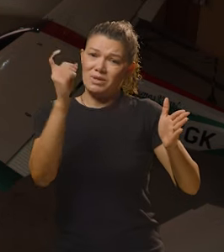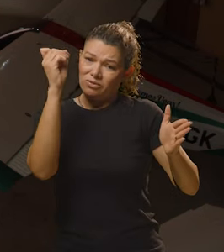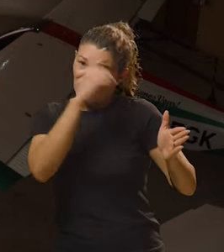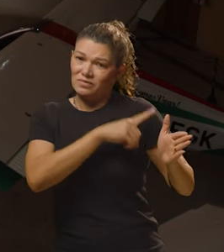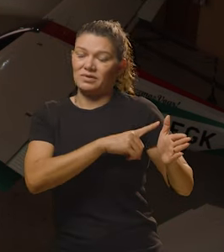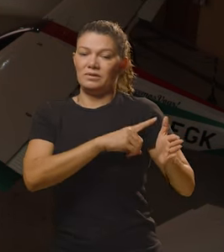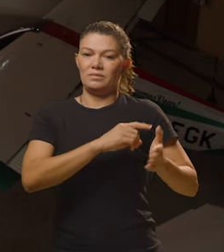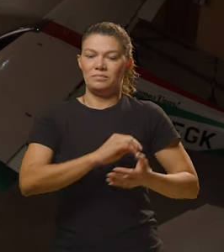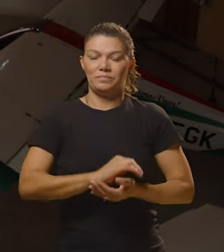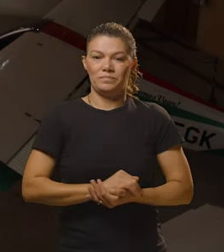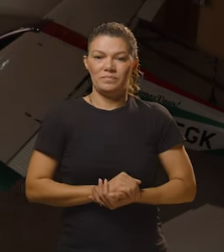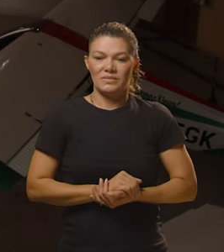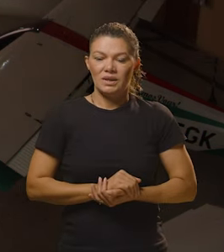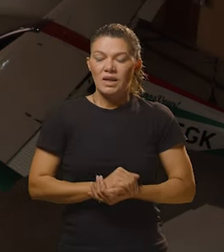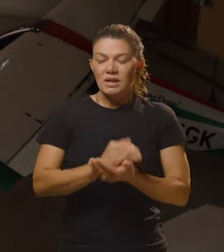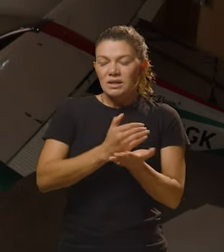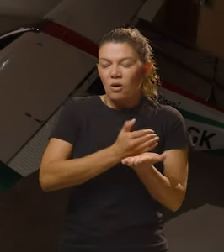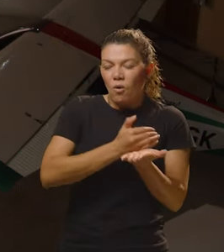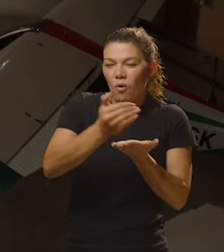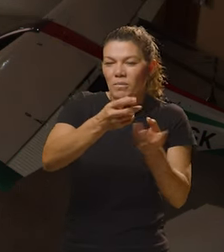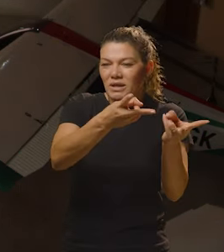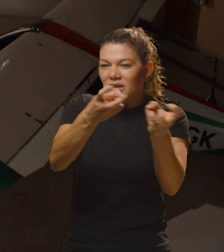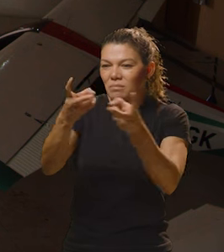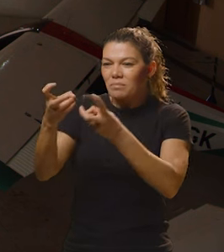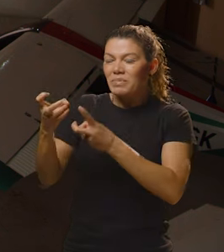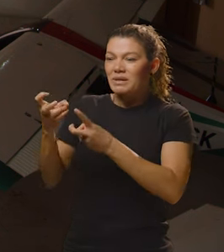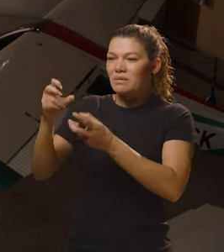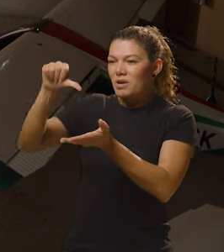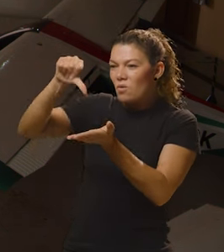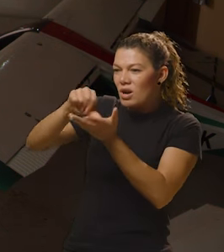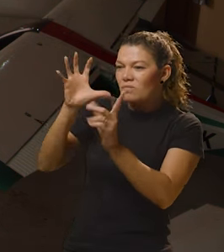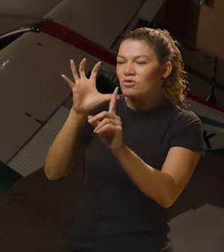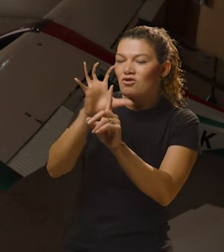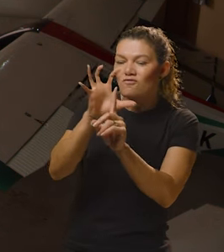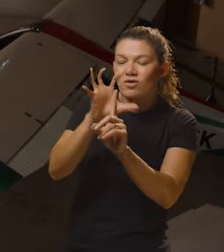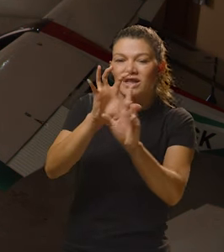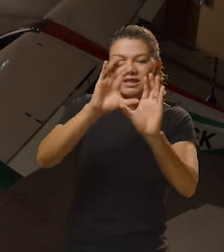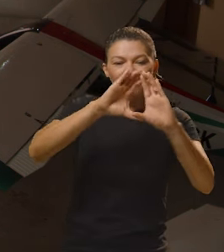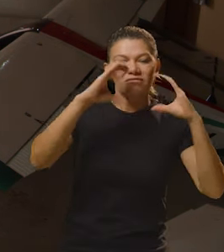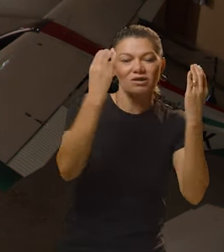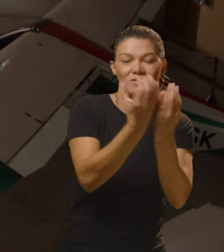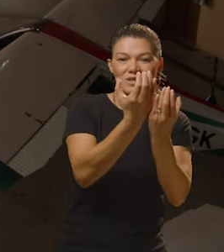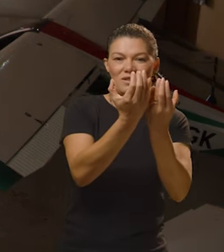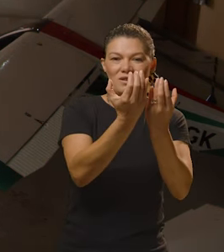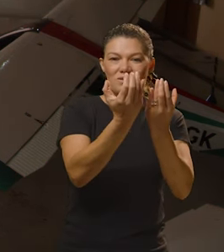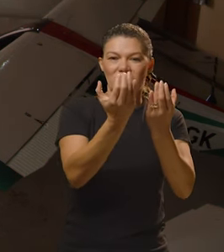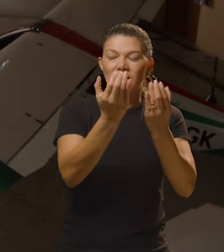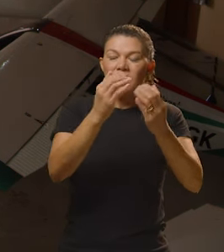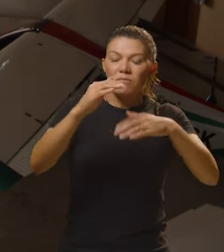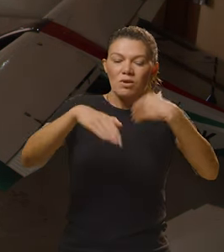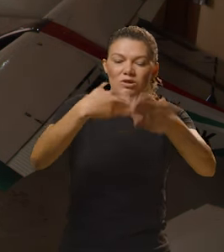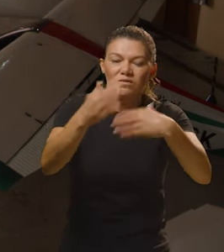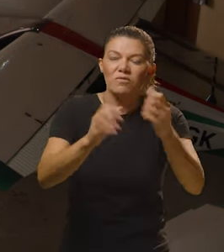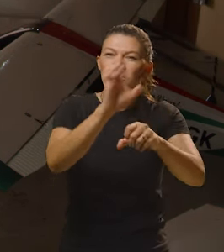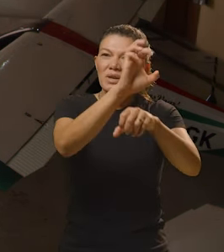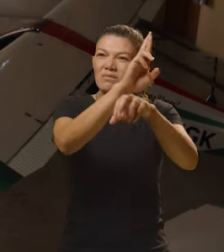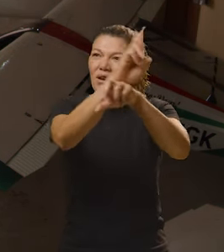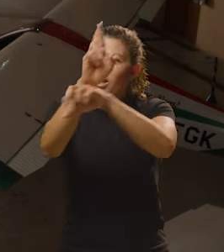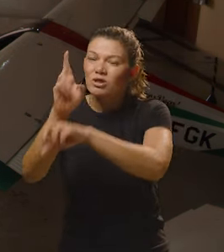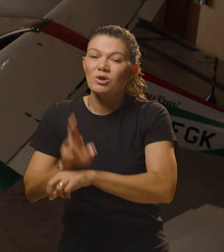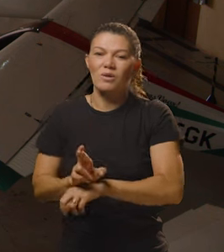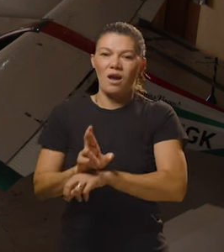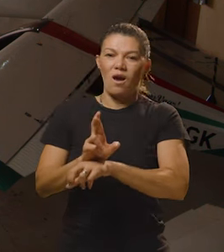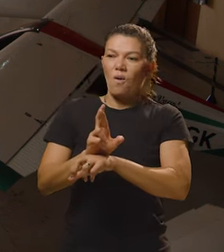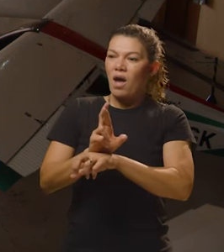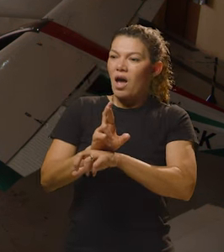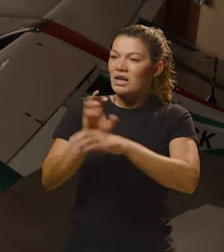caminho seria mais árduo. E você começa a ver o impacto de um campus na sociedade, onde ele está inserido. Você vê o desenvolvimento regional, você